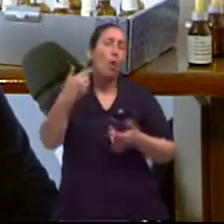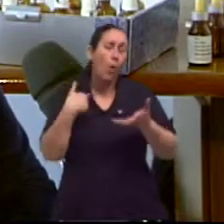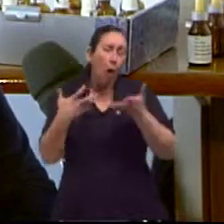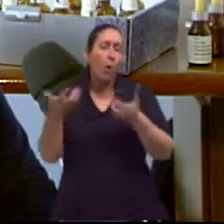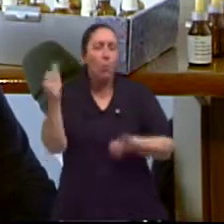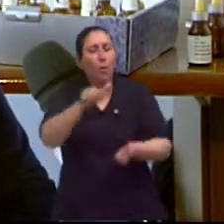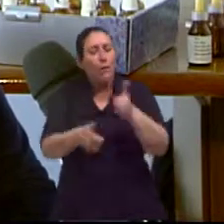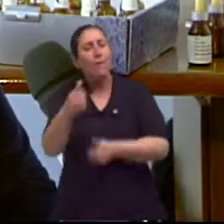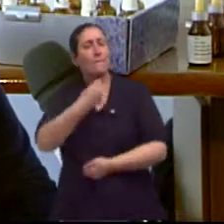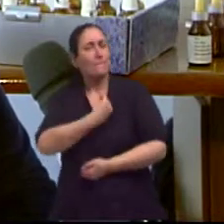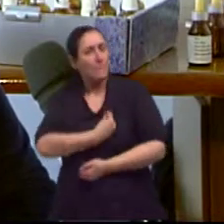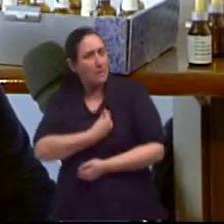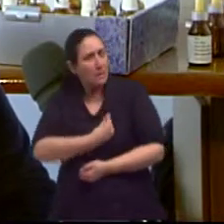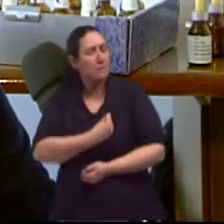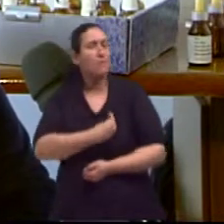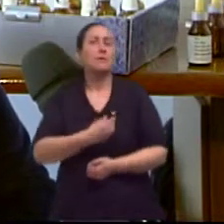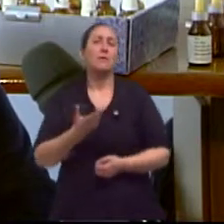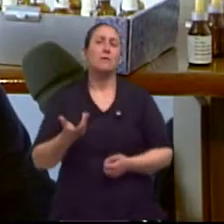uma qualidade de vida boa.